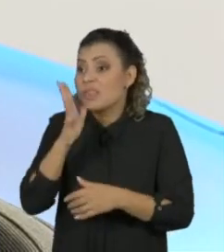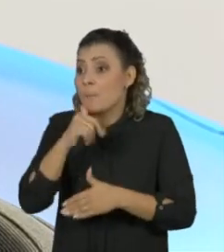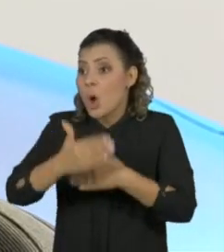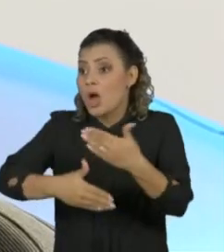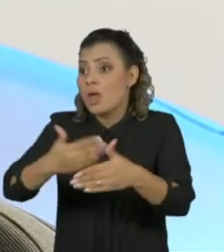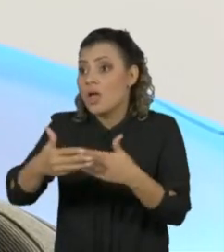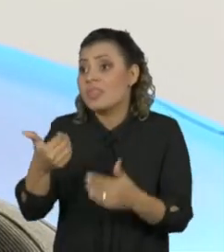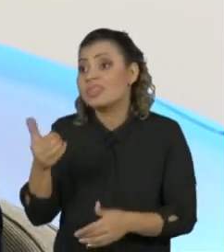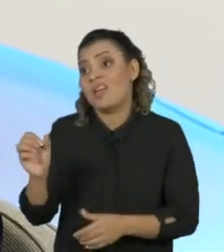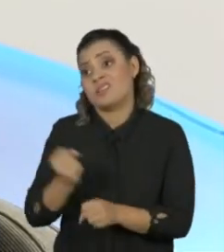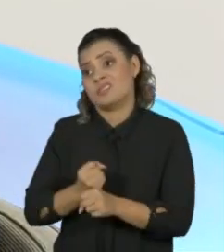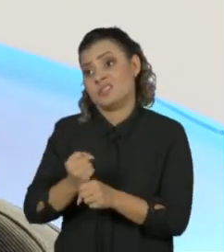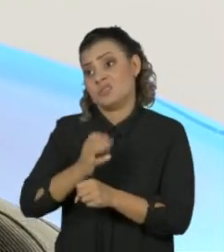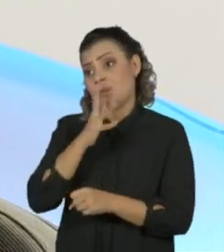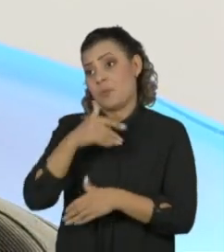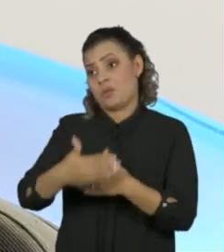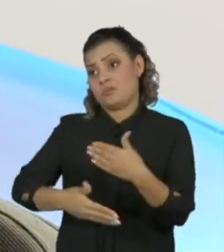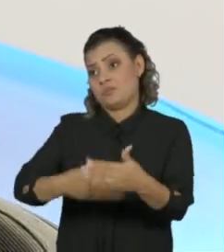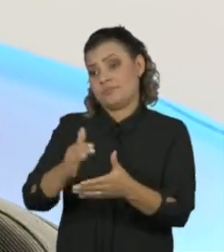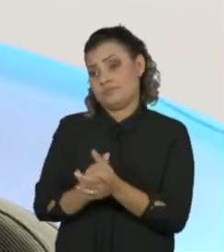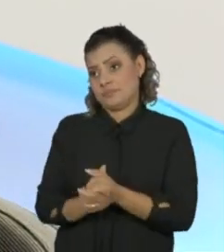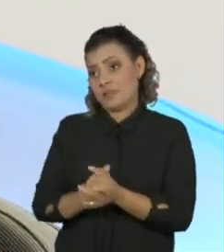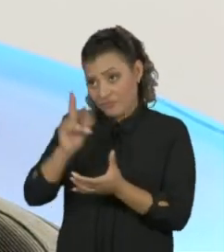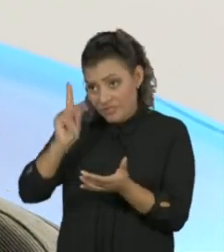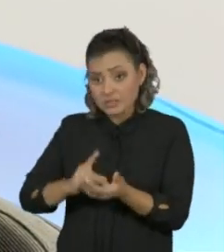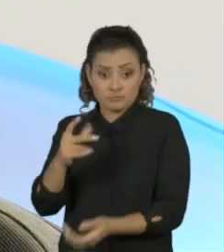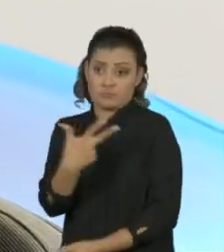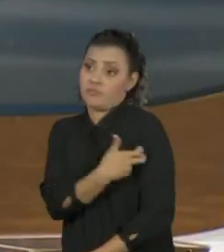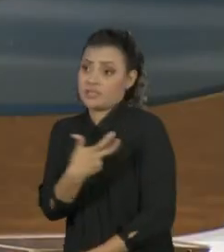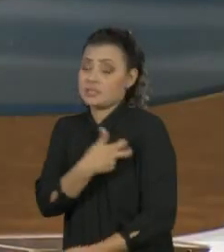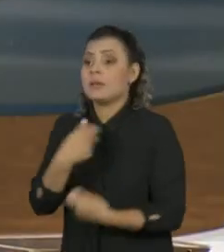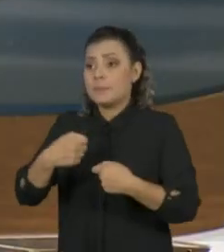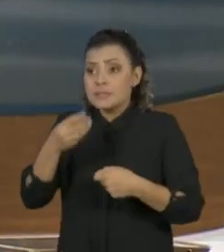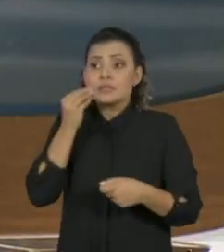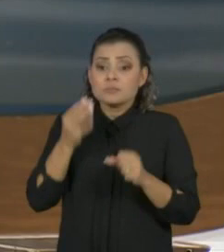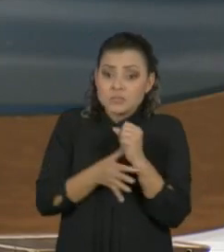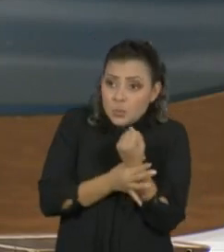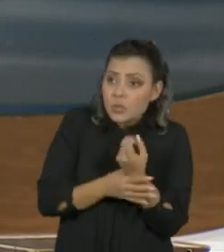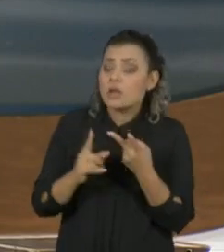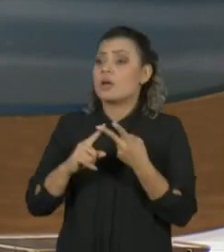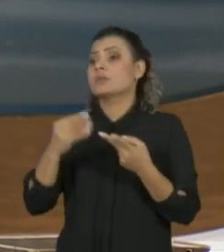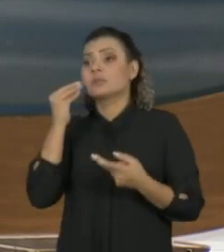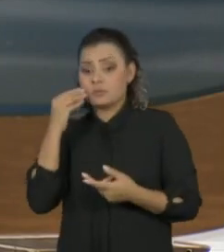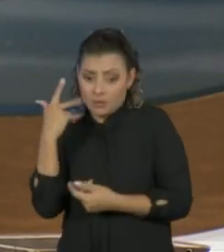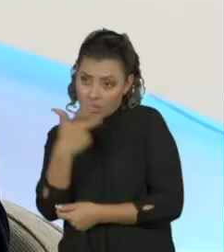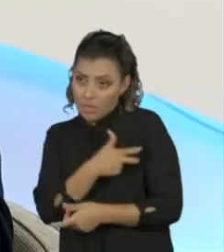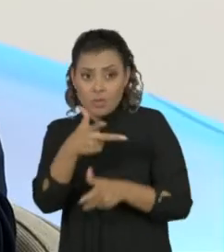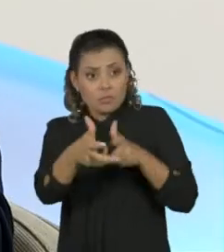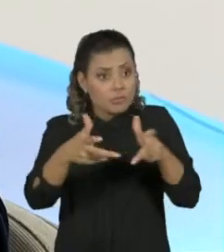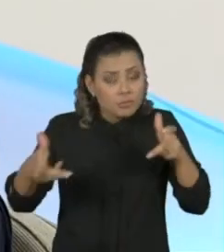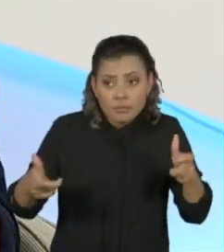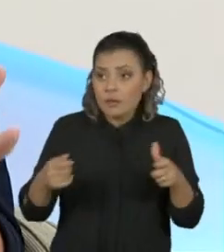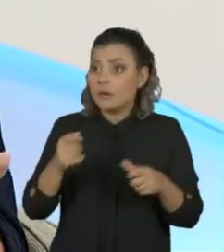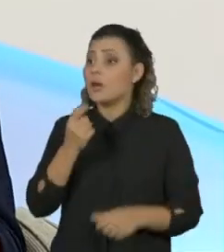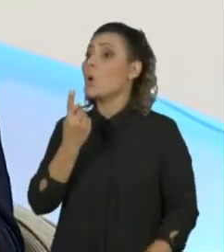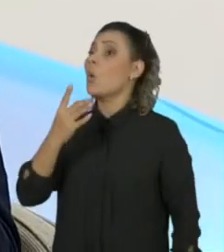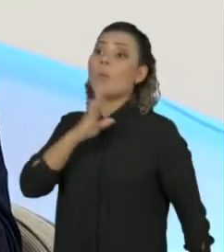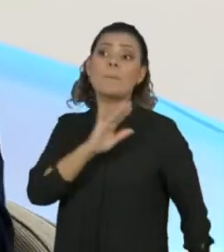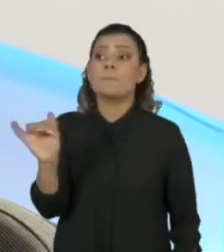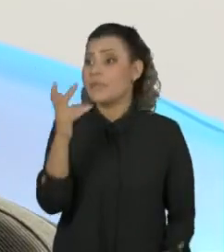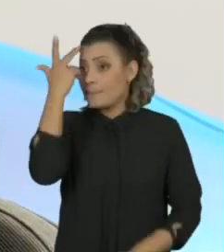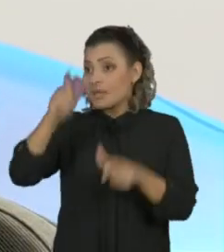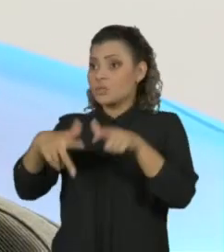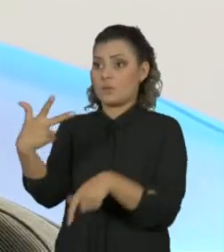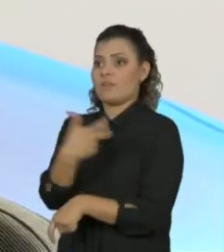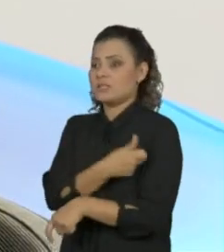aceleradíssimo, qualquer vacina que seja feita ainda tem que ser testada para segurança, para ser produzida em escala, para vacinar um bilhão de pessoas,